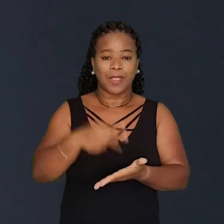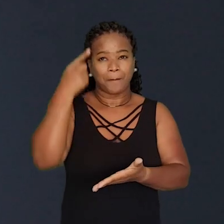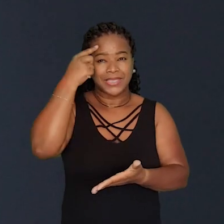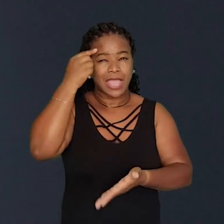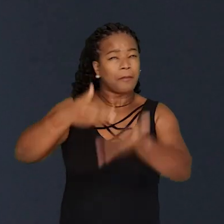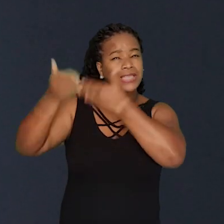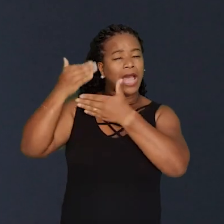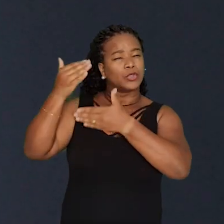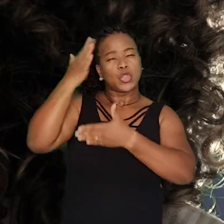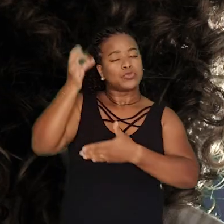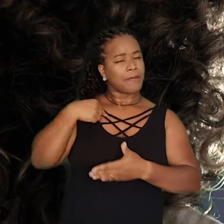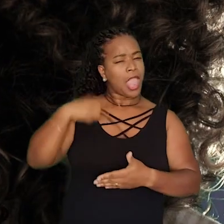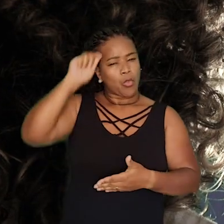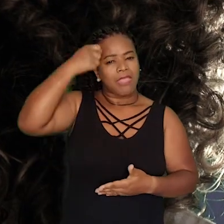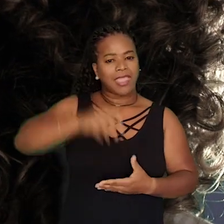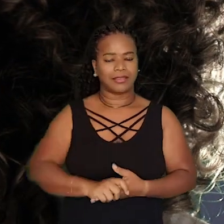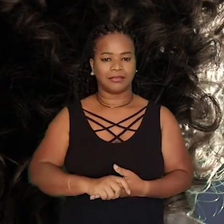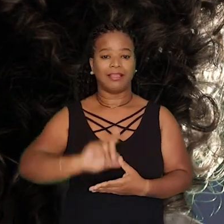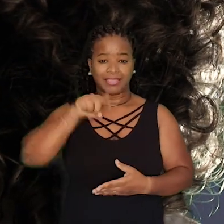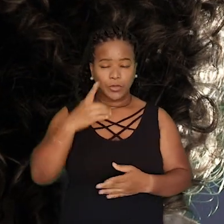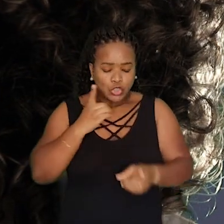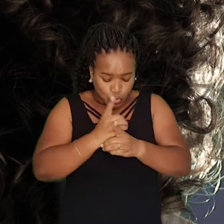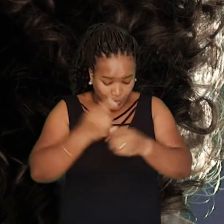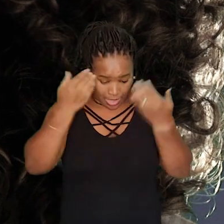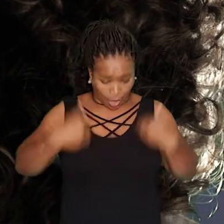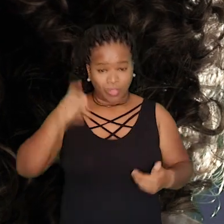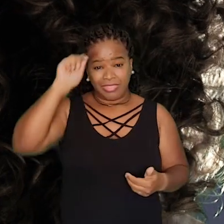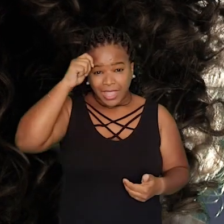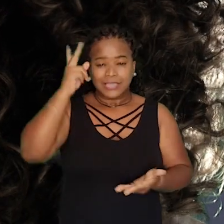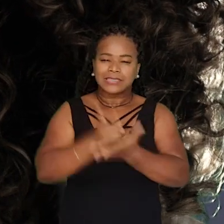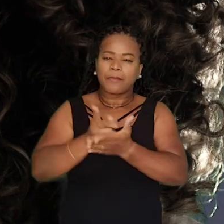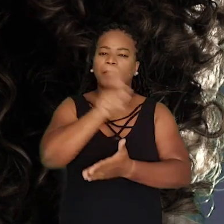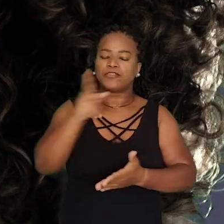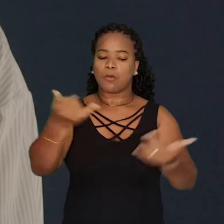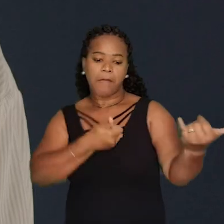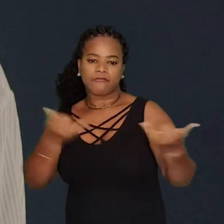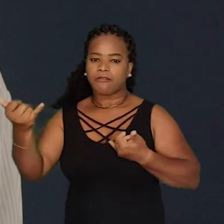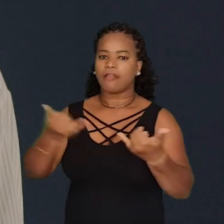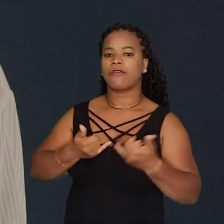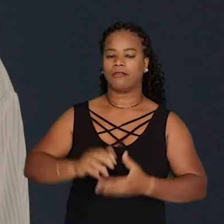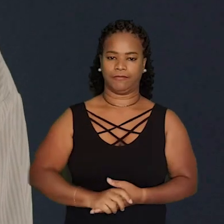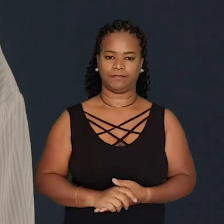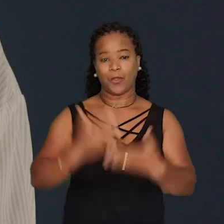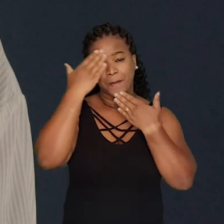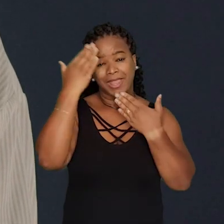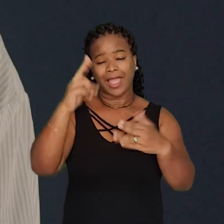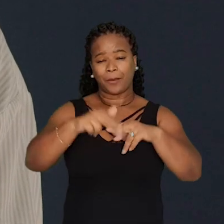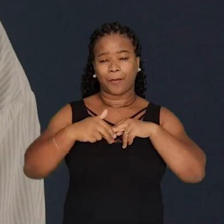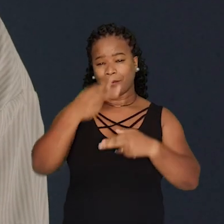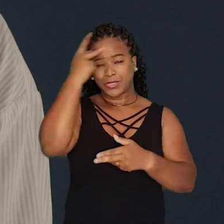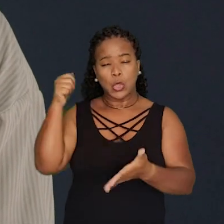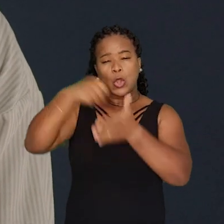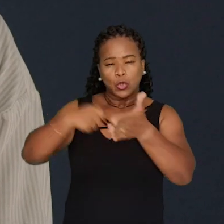vezes que eu não me reconheci negra. Eu fui me descobrindo negra a cada professor que me dizia. Obrigada aos que lutaram por eu estar aqui,